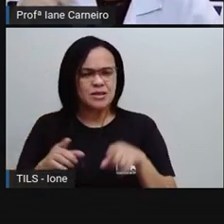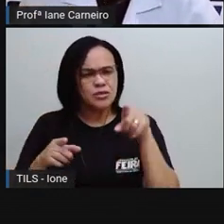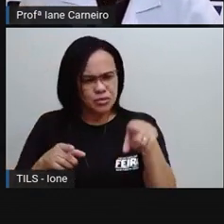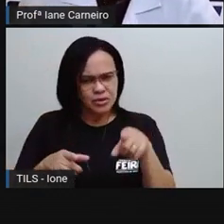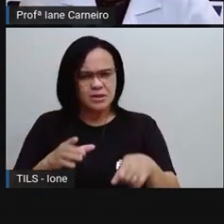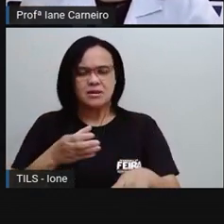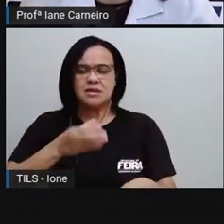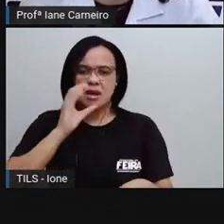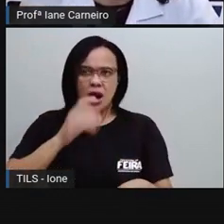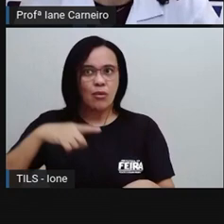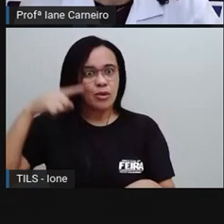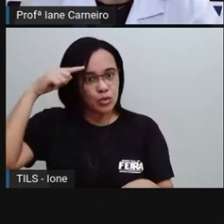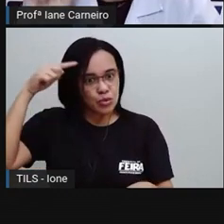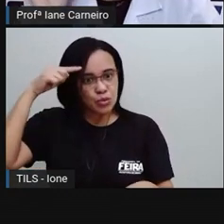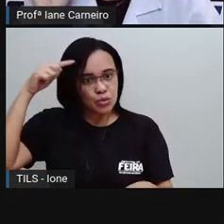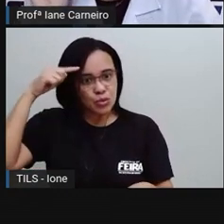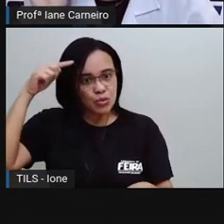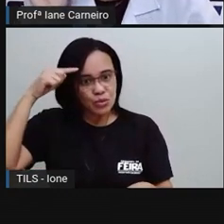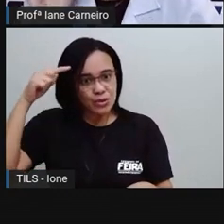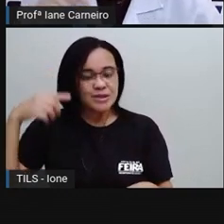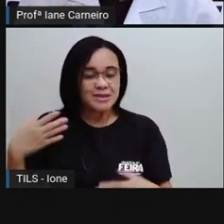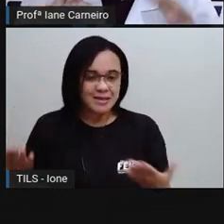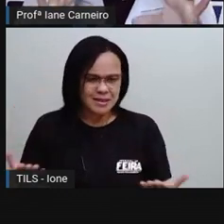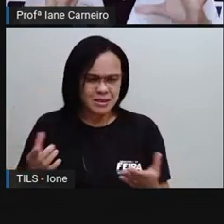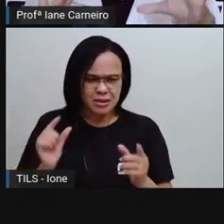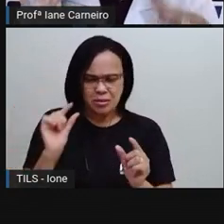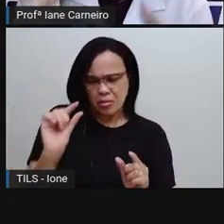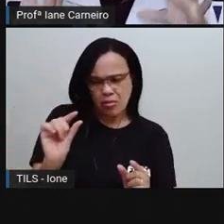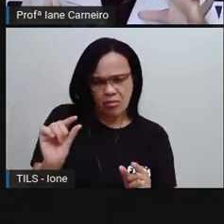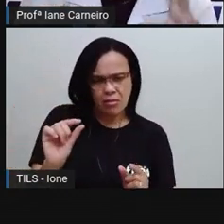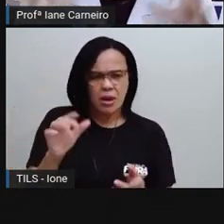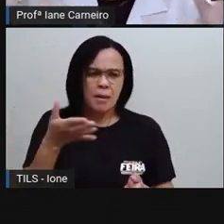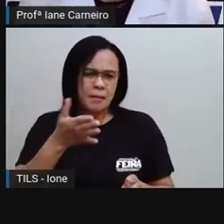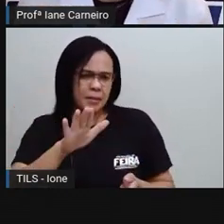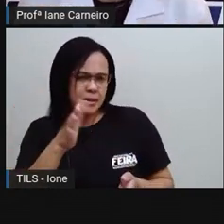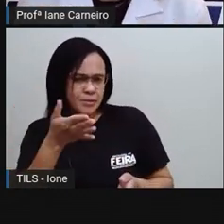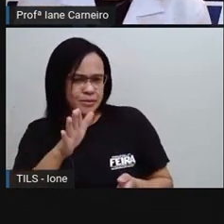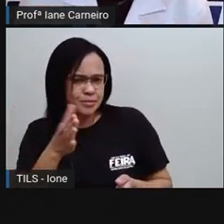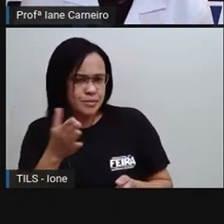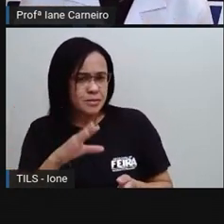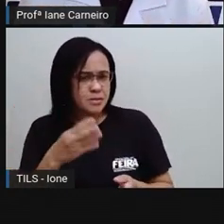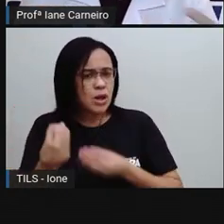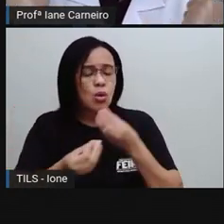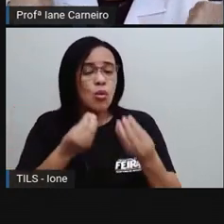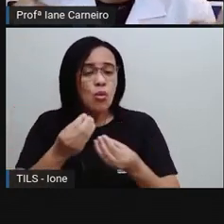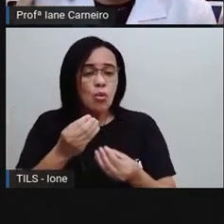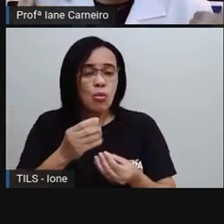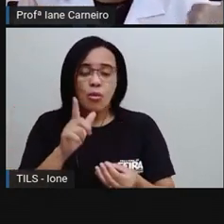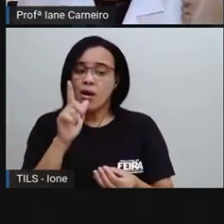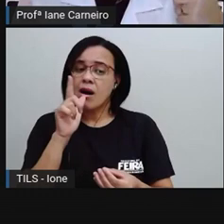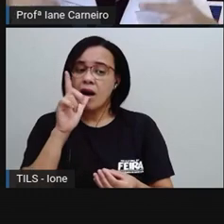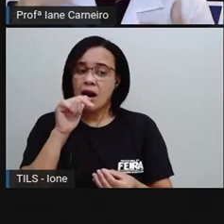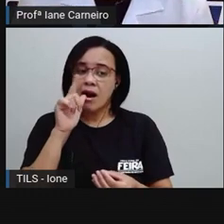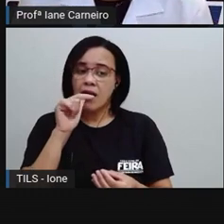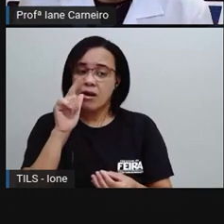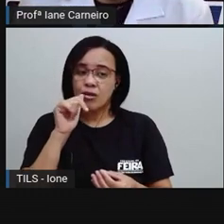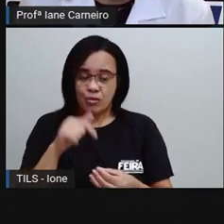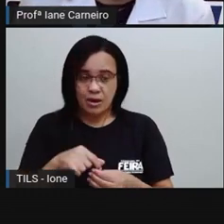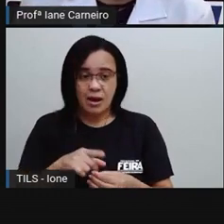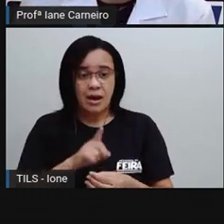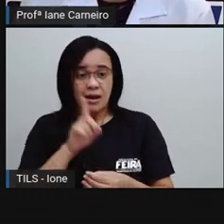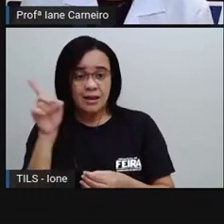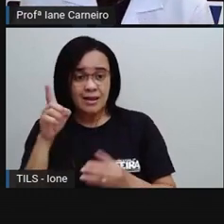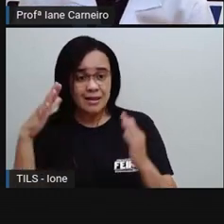você bebe durante o dia? Bebe um pouquinho? Bebe mais ou menos? Quanto é que você bebe? E lá na escola, você também bebe